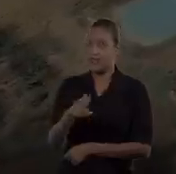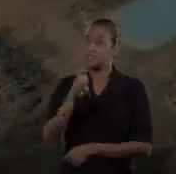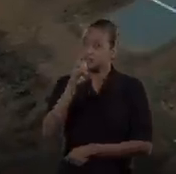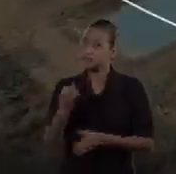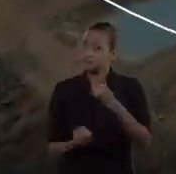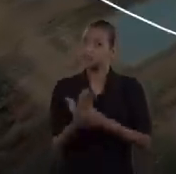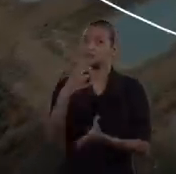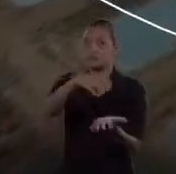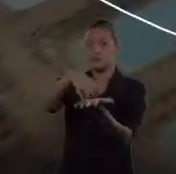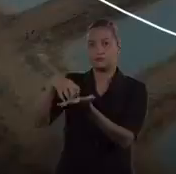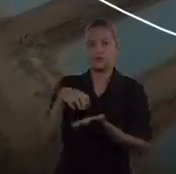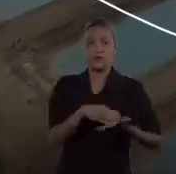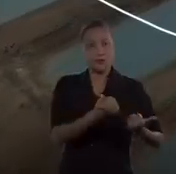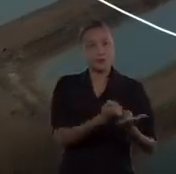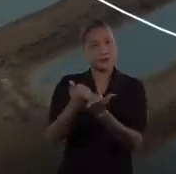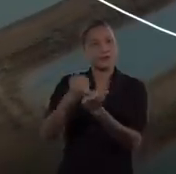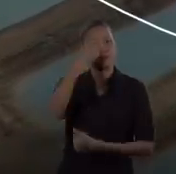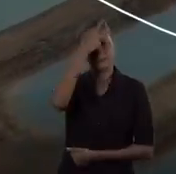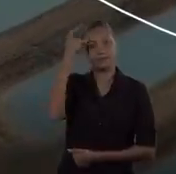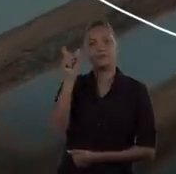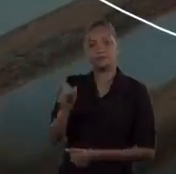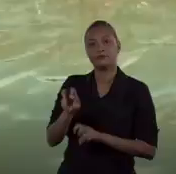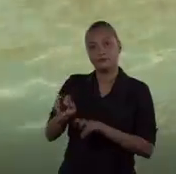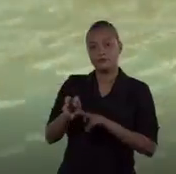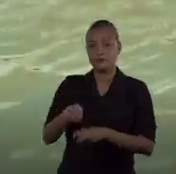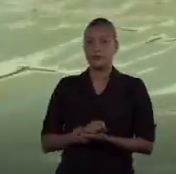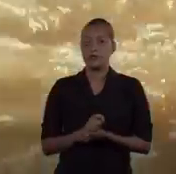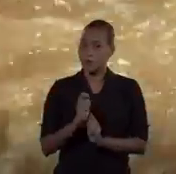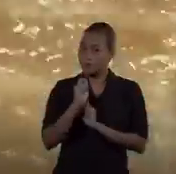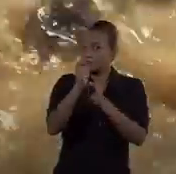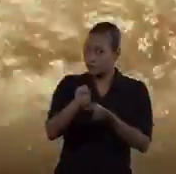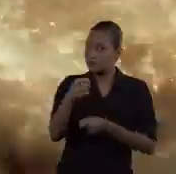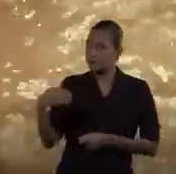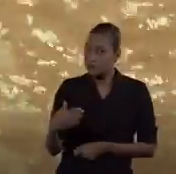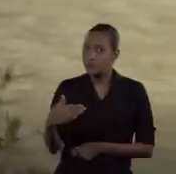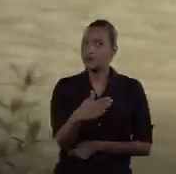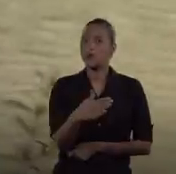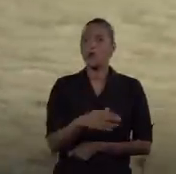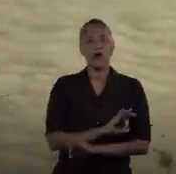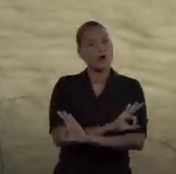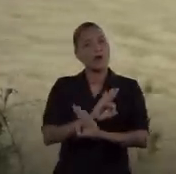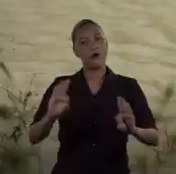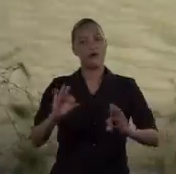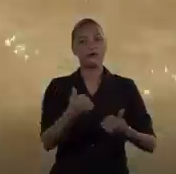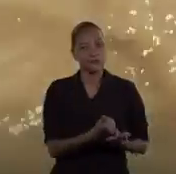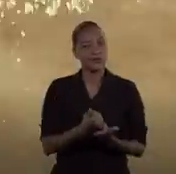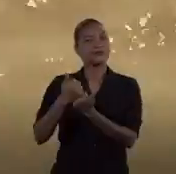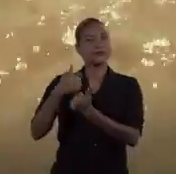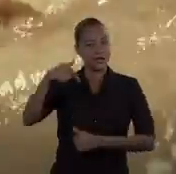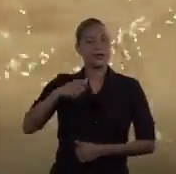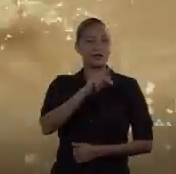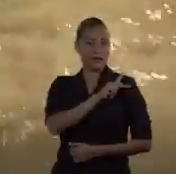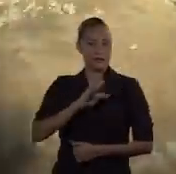Cinco novos polos e apoio ao pequeno produtor. A psicultura, ela veio para nós e foi